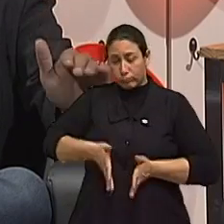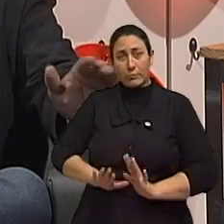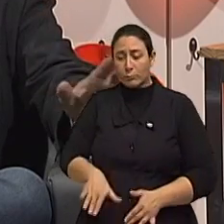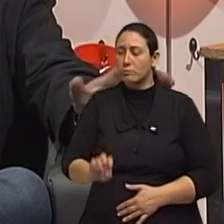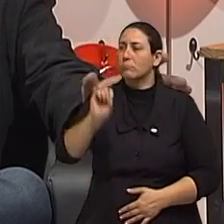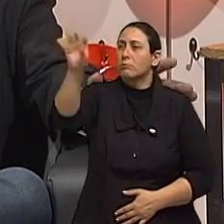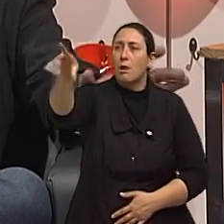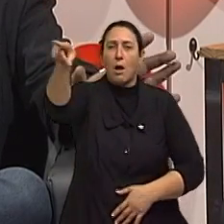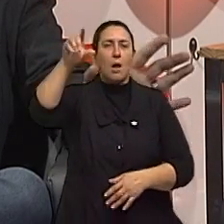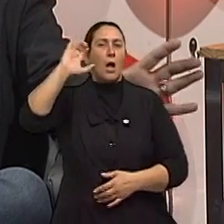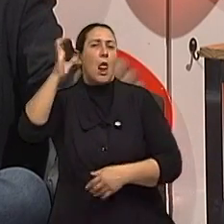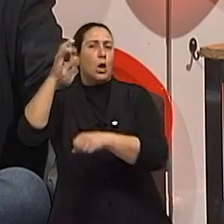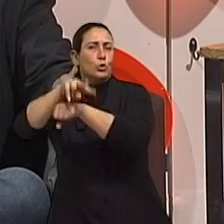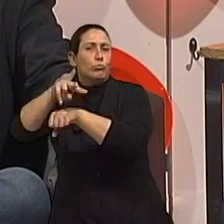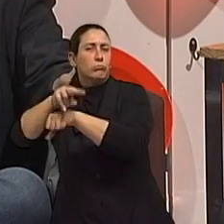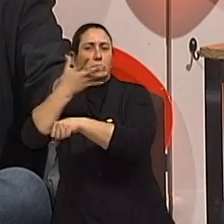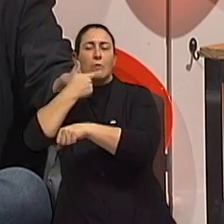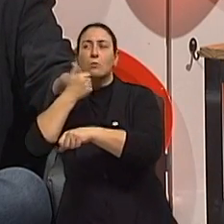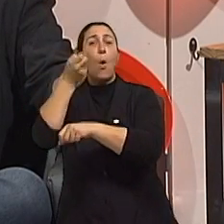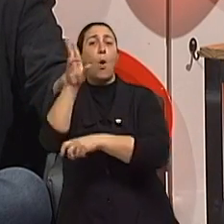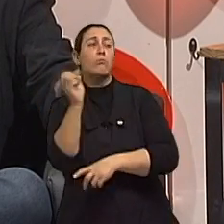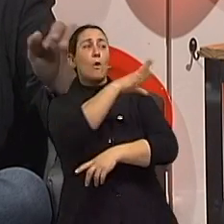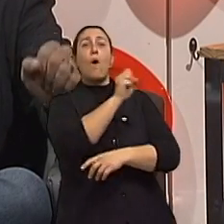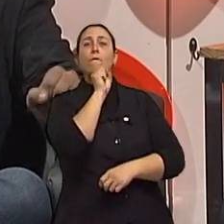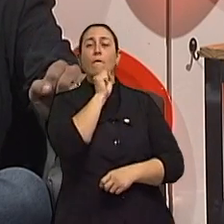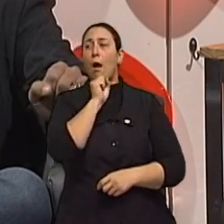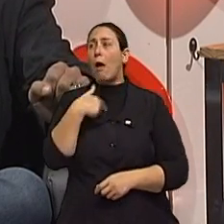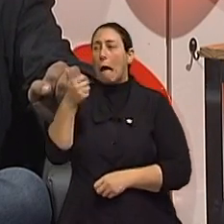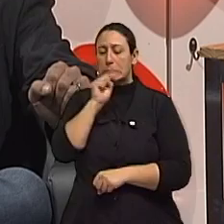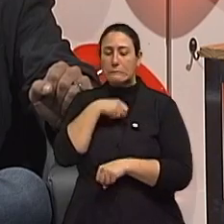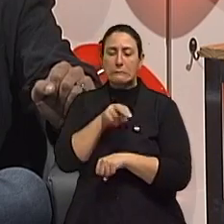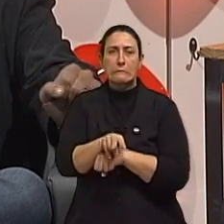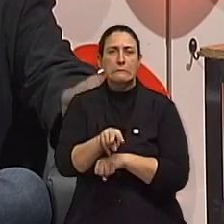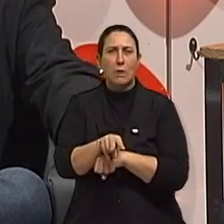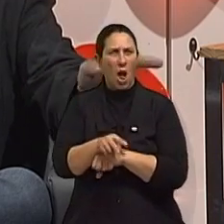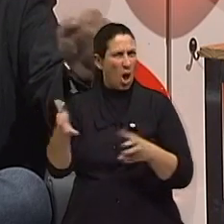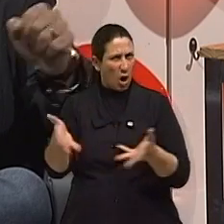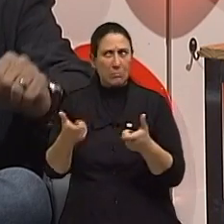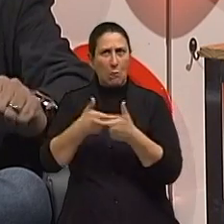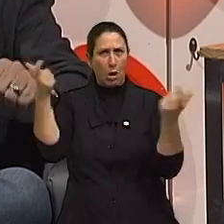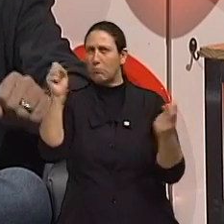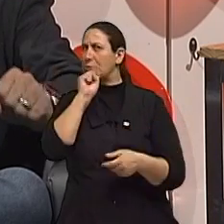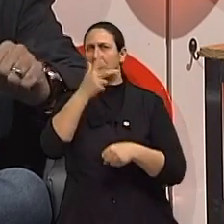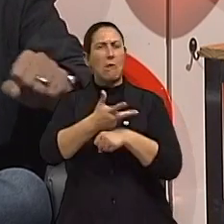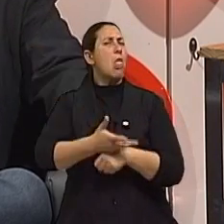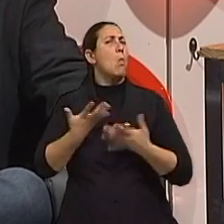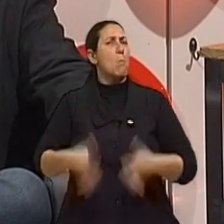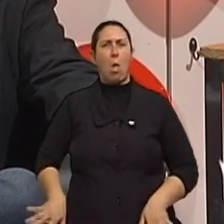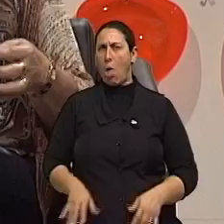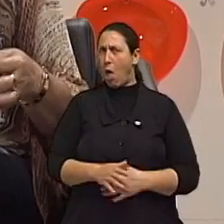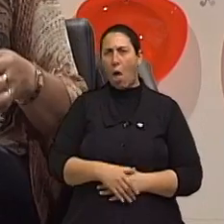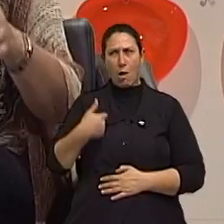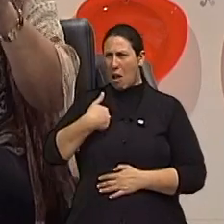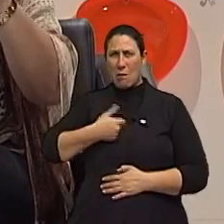Aí os avós têm aquela função de tem que cuidar. E hoje os avós estão se rebelando, estão dizendo que tem uma vida pessoal também.